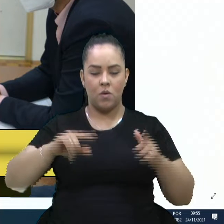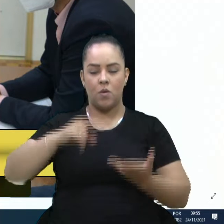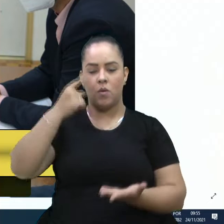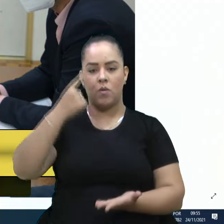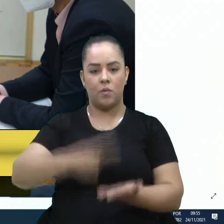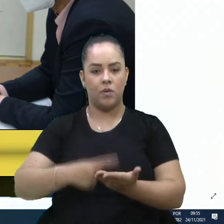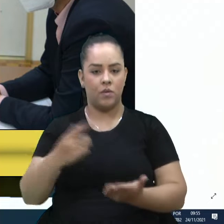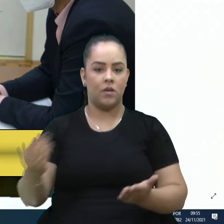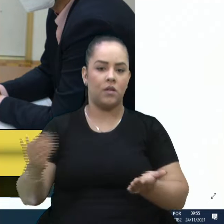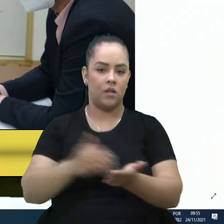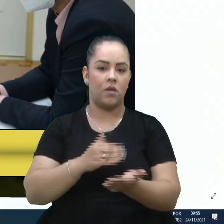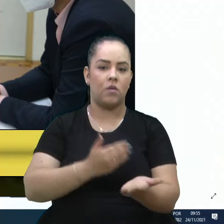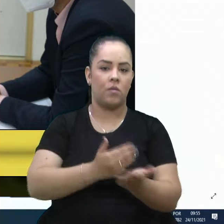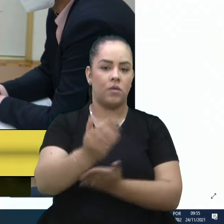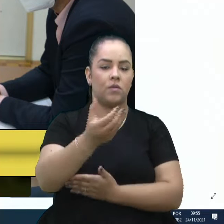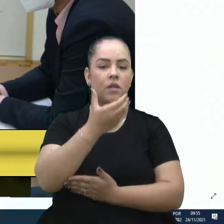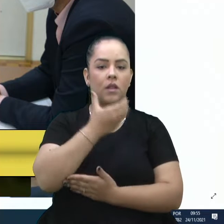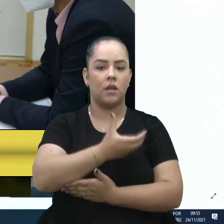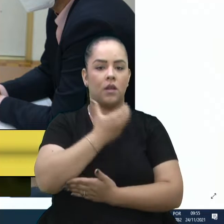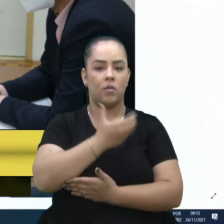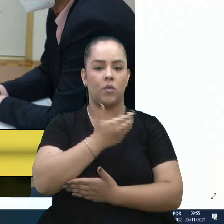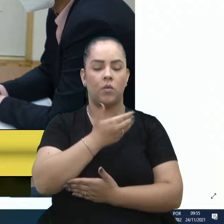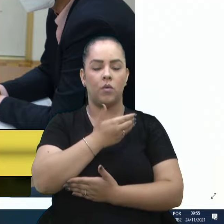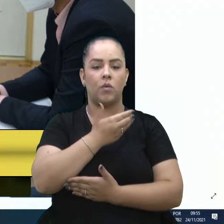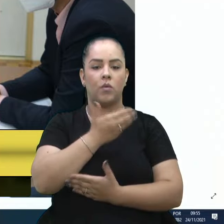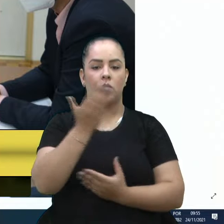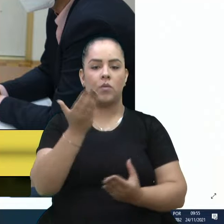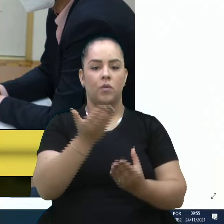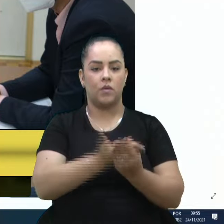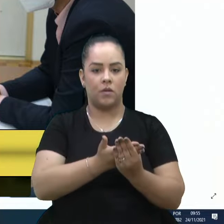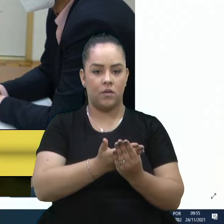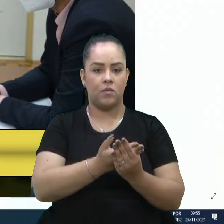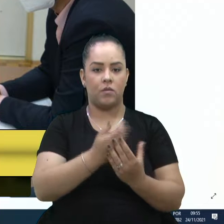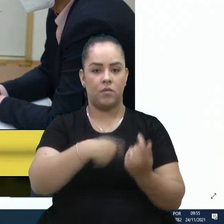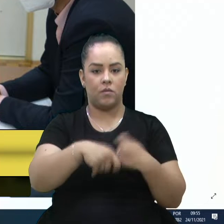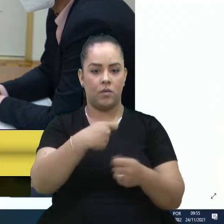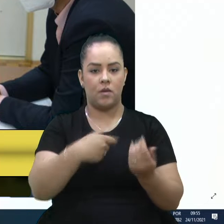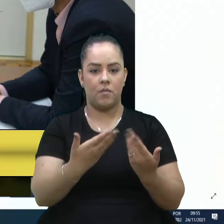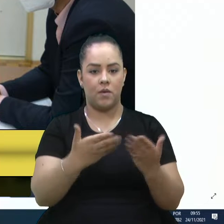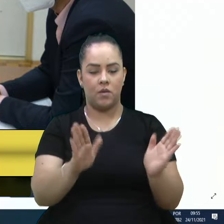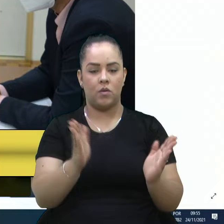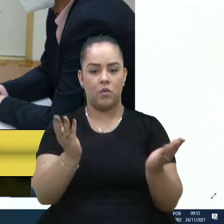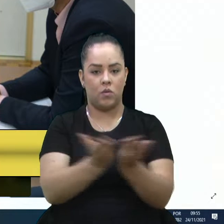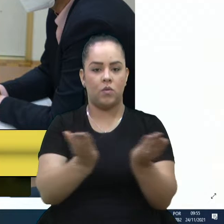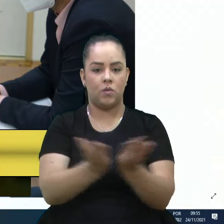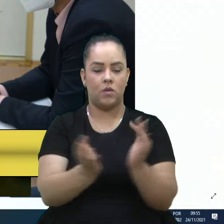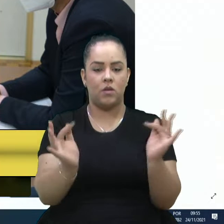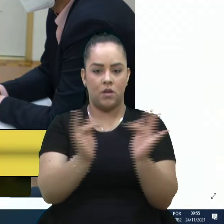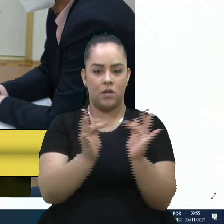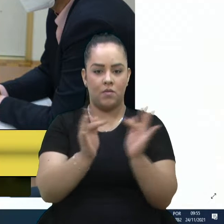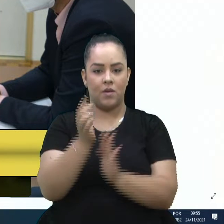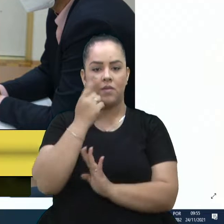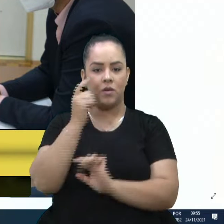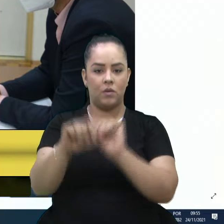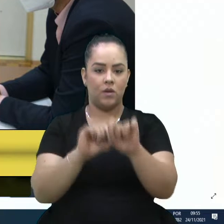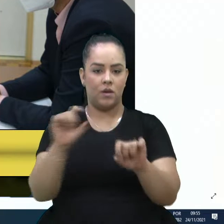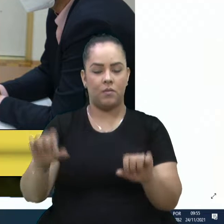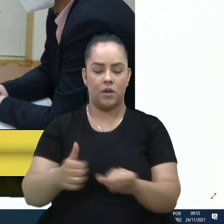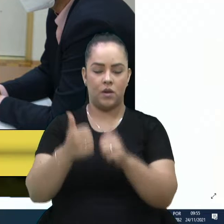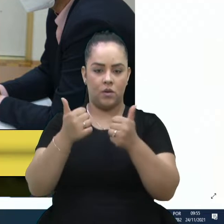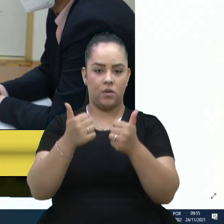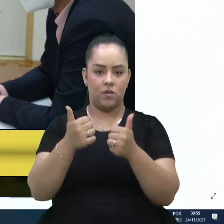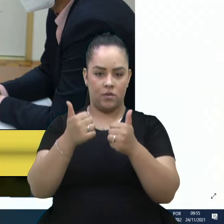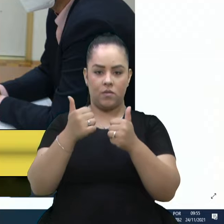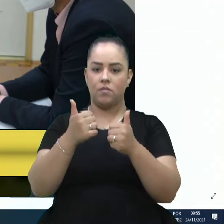que até o início de dezembro o processo administrativo estará aberto e que os estudos técnicos para avaliar qual melhor alternativa